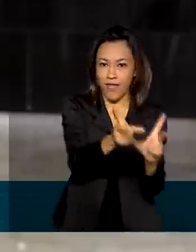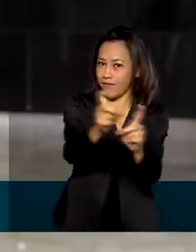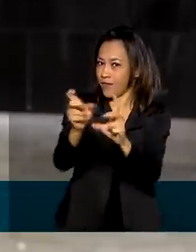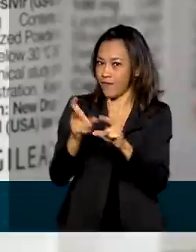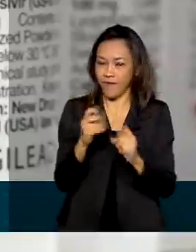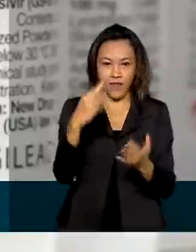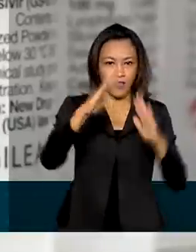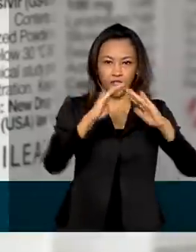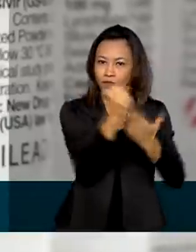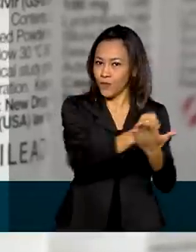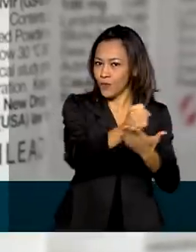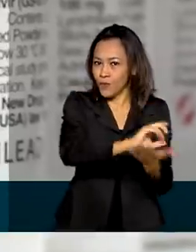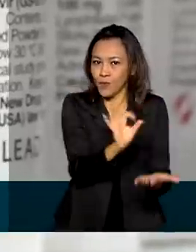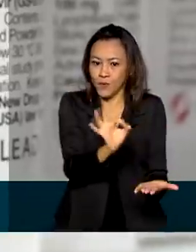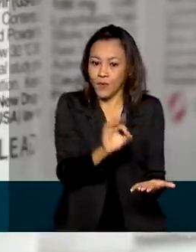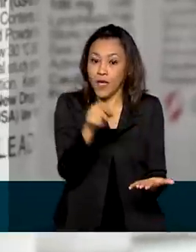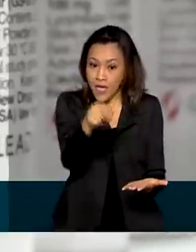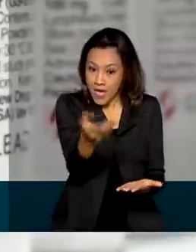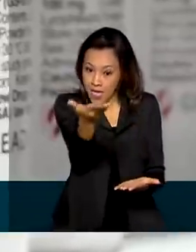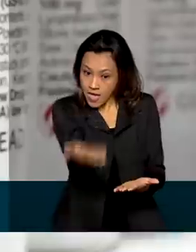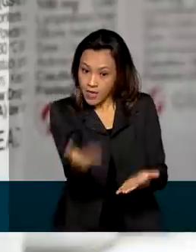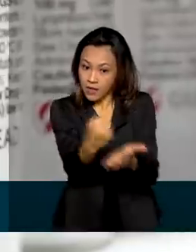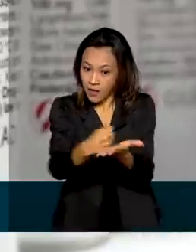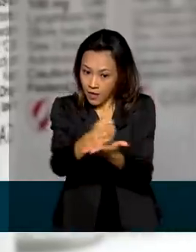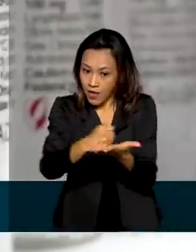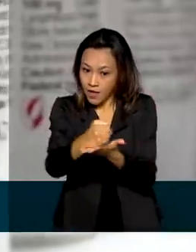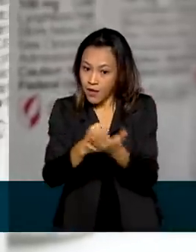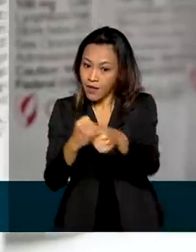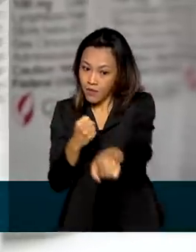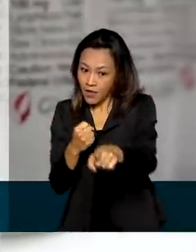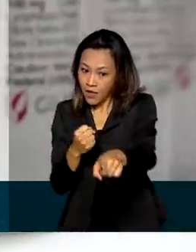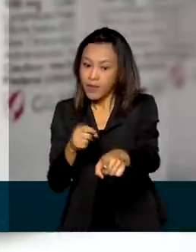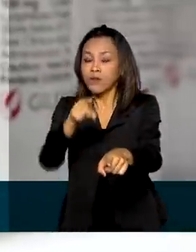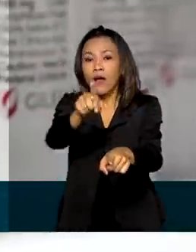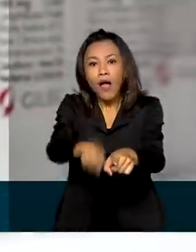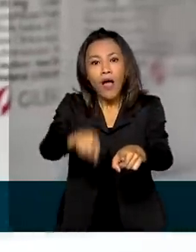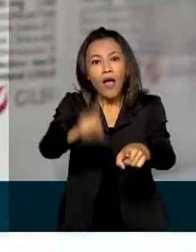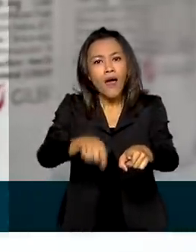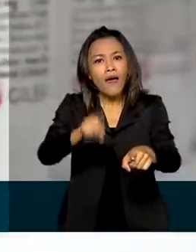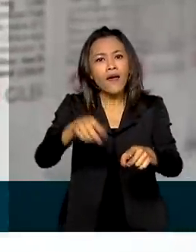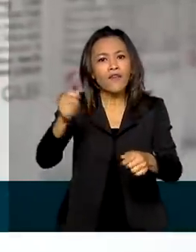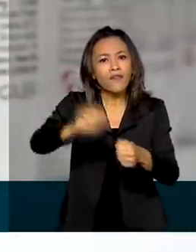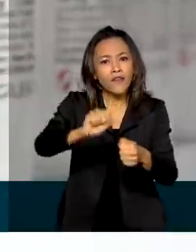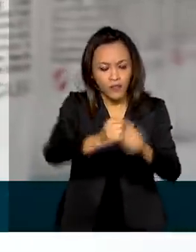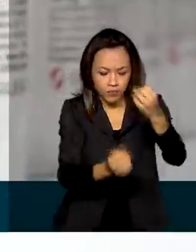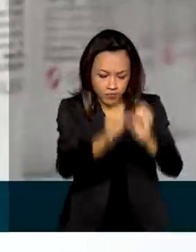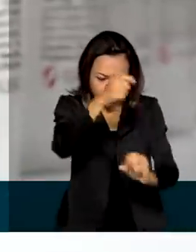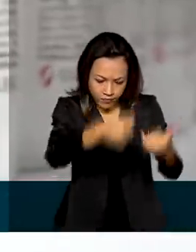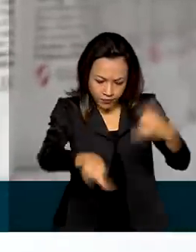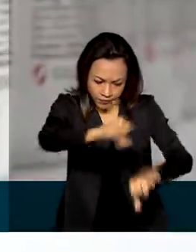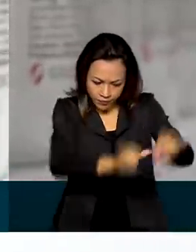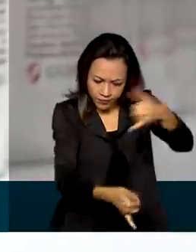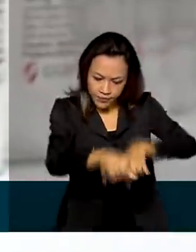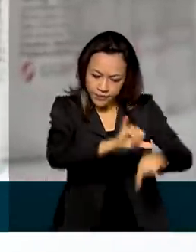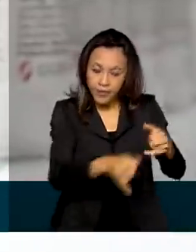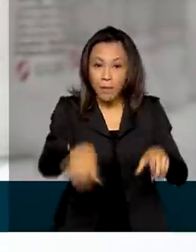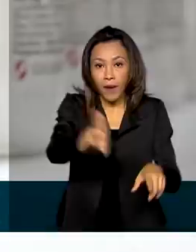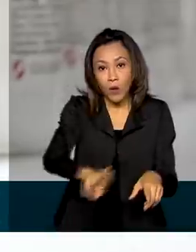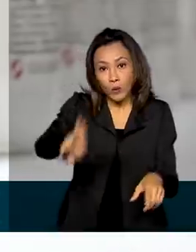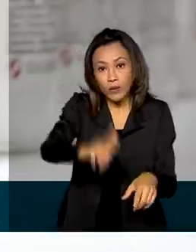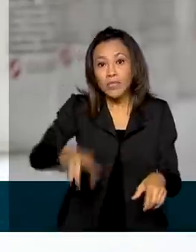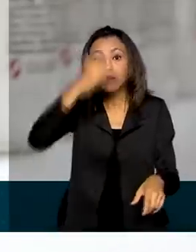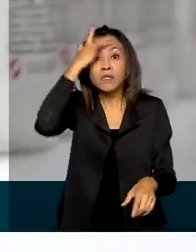farmácias. O Remdesivir, ou Veclure, que é o nome comercial, é um medicamento sintético injetável e para uso em pacientes